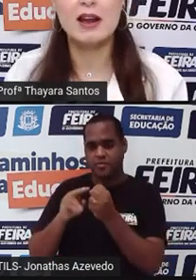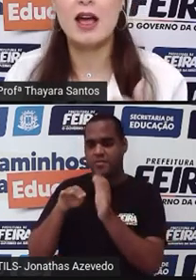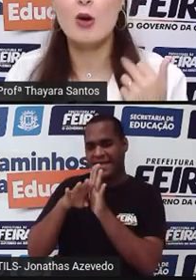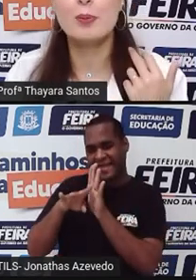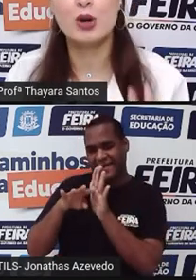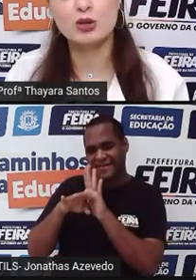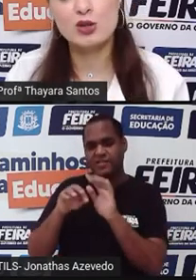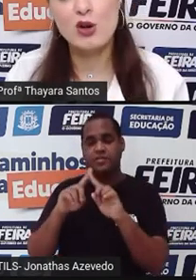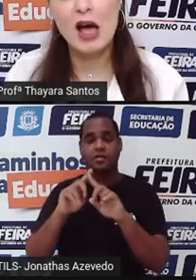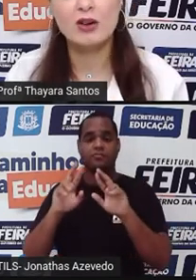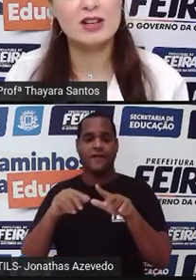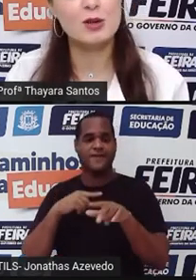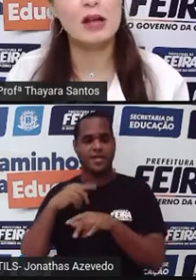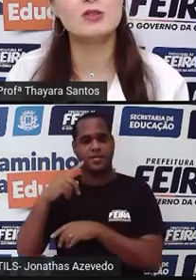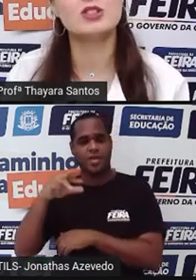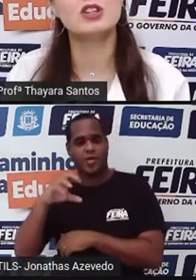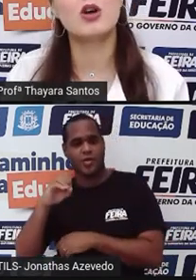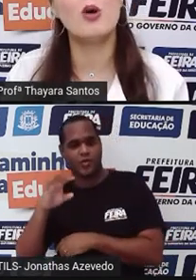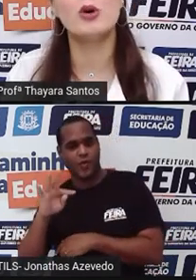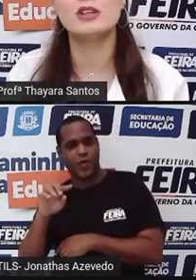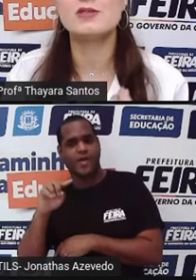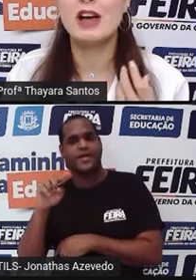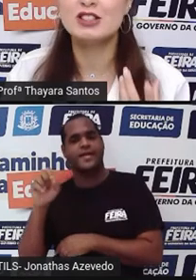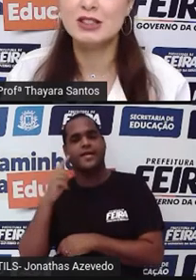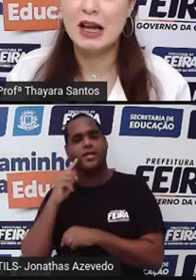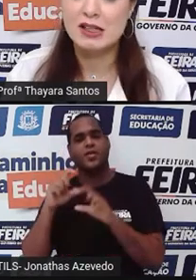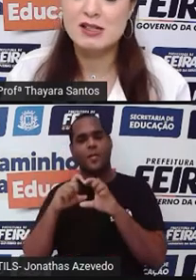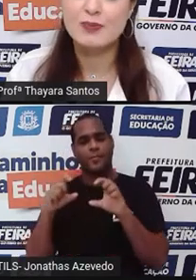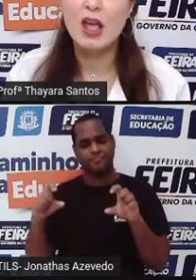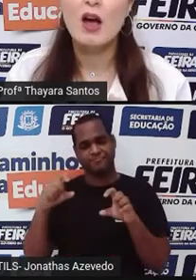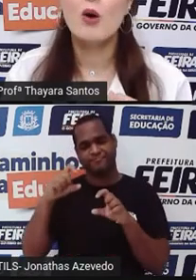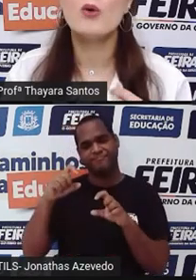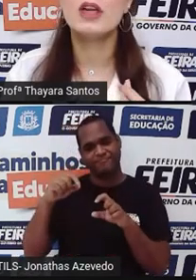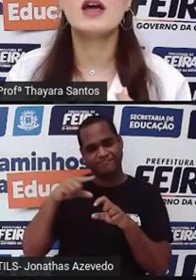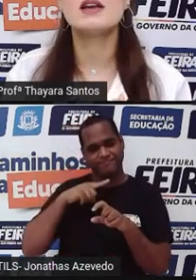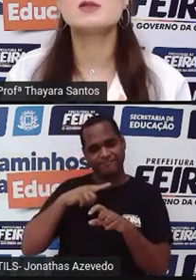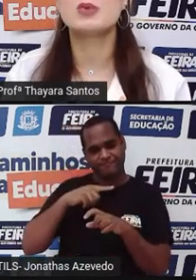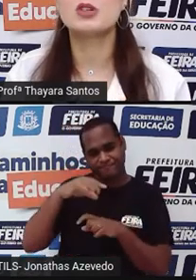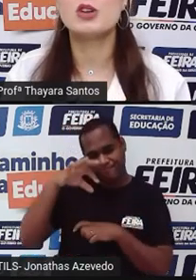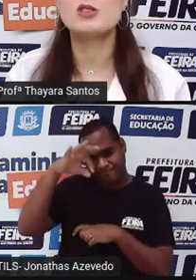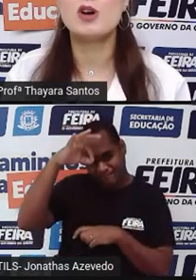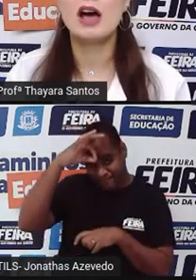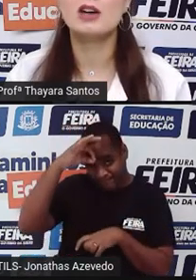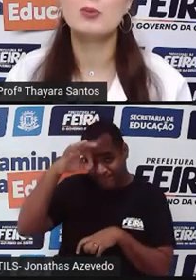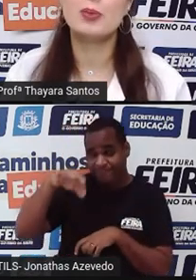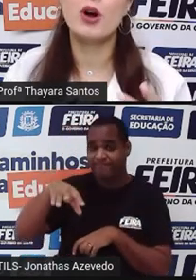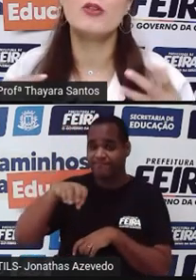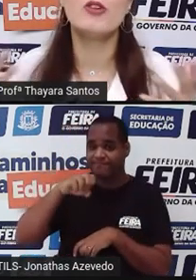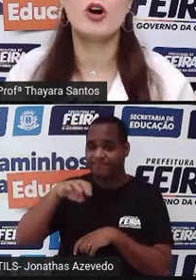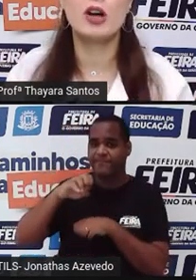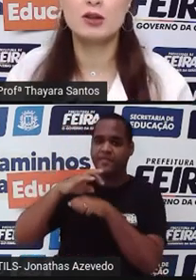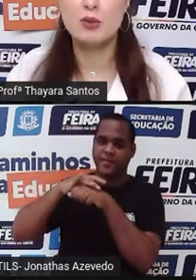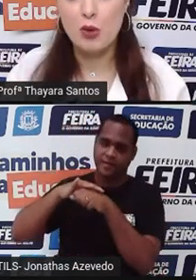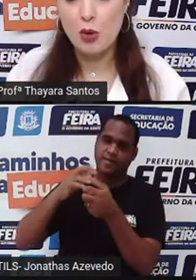bactéria. É um protozoário, que é chamado de tricomonas vaginalis. O que é que esse protozoário provoca no corpo?